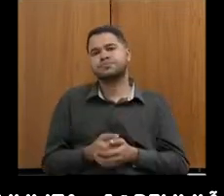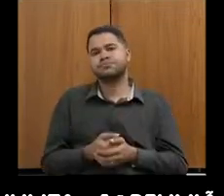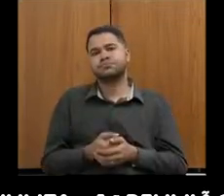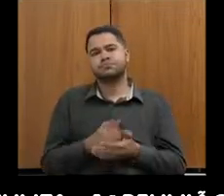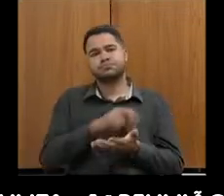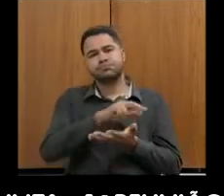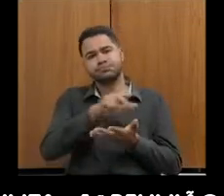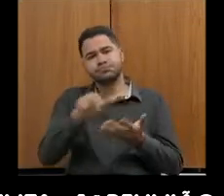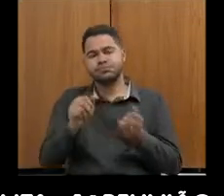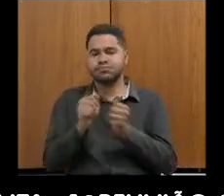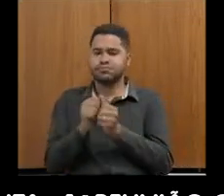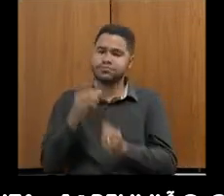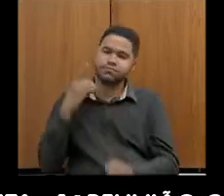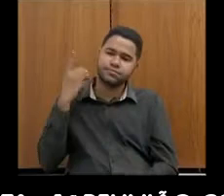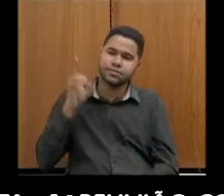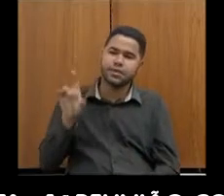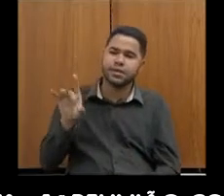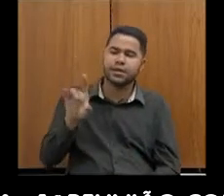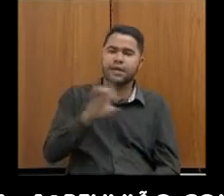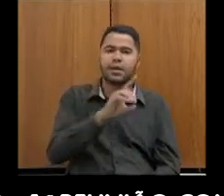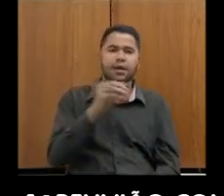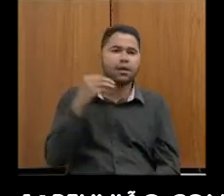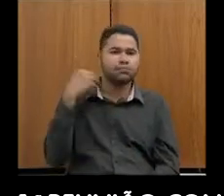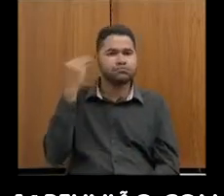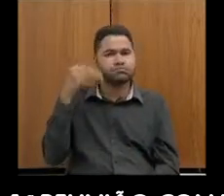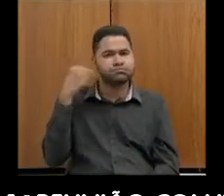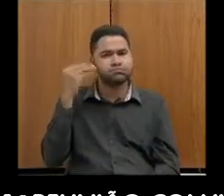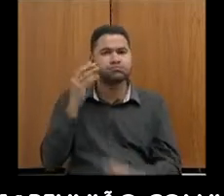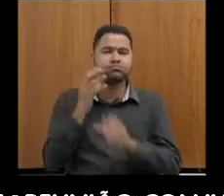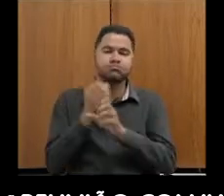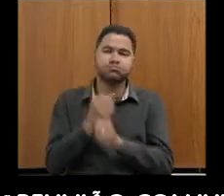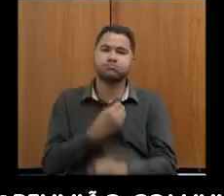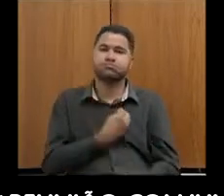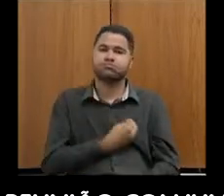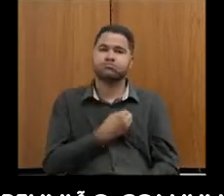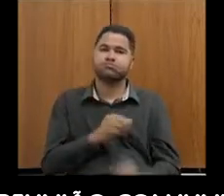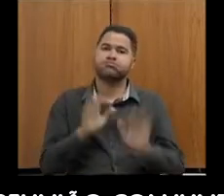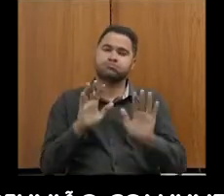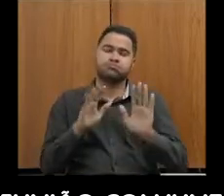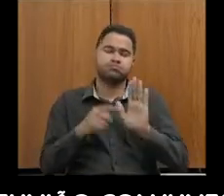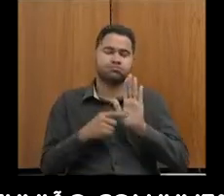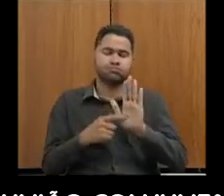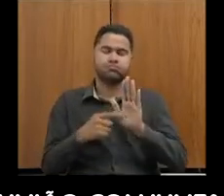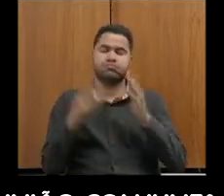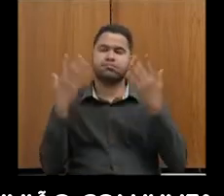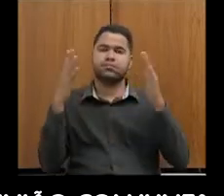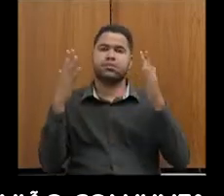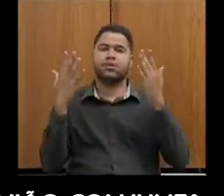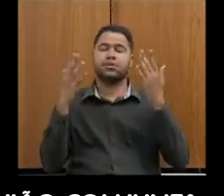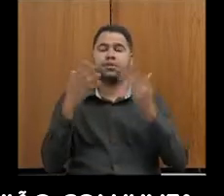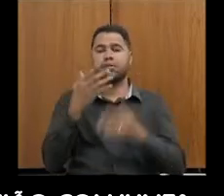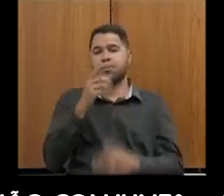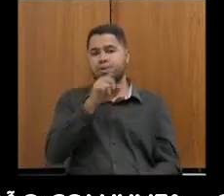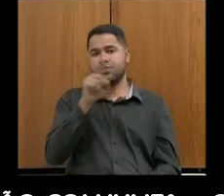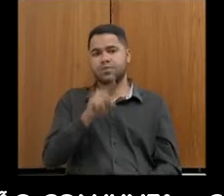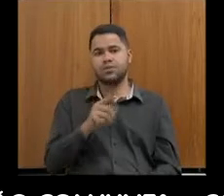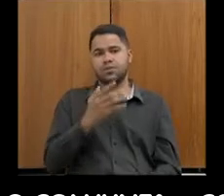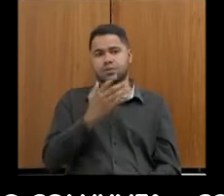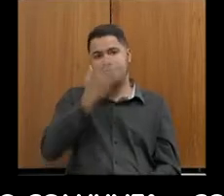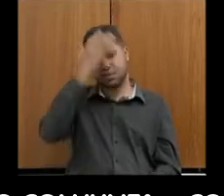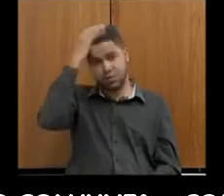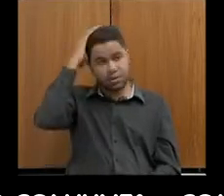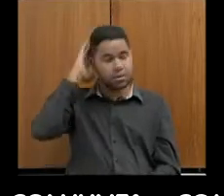vários deputados, cada um com a sua experiência, cada um com a sua vivência, mas deixar aqui os meus parabéns ao governador Melzema e os meus parabéns